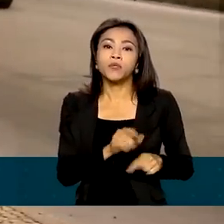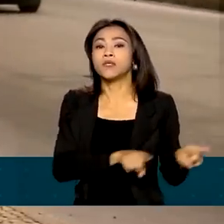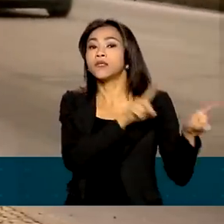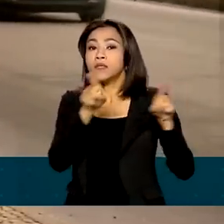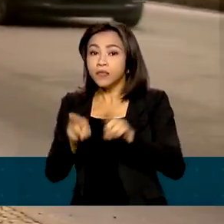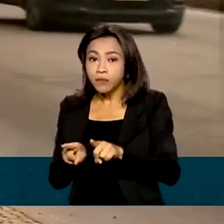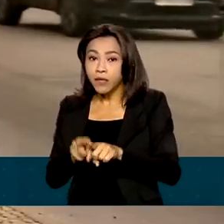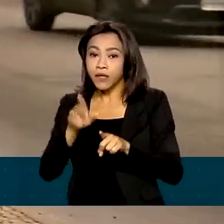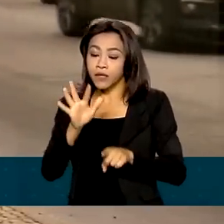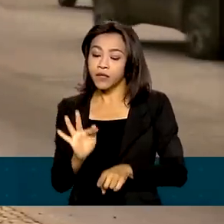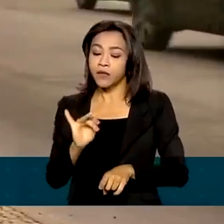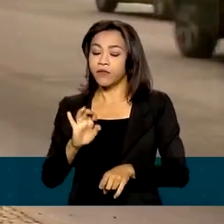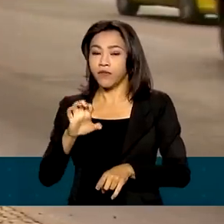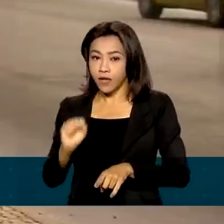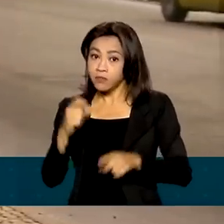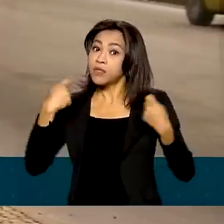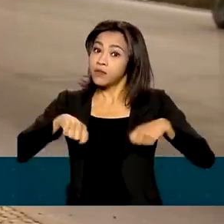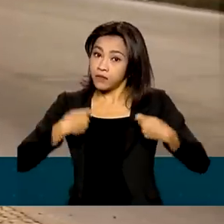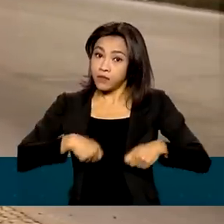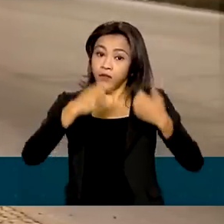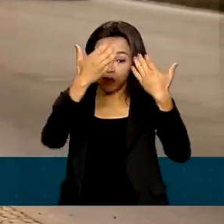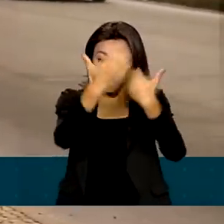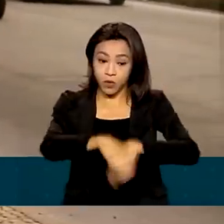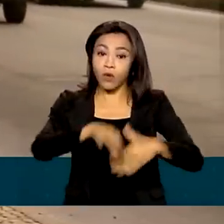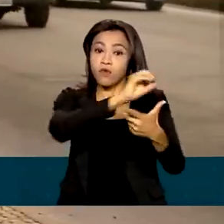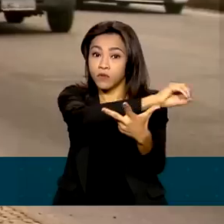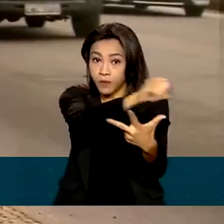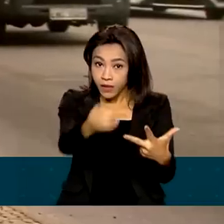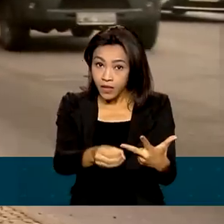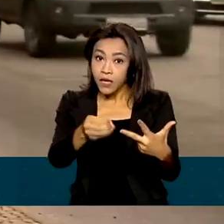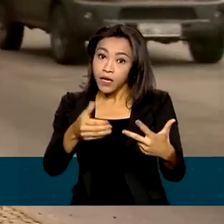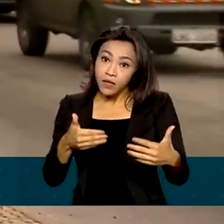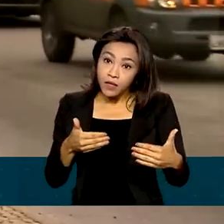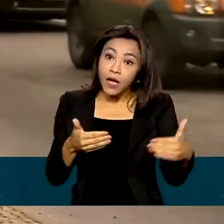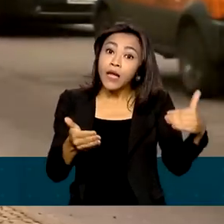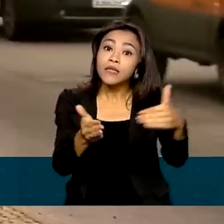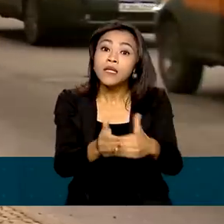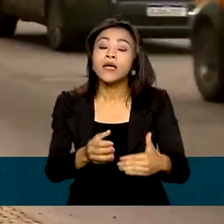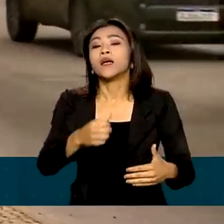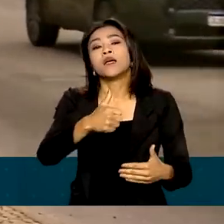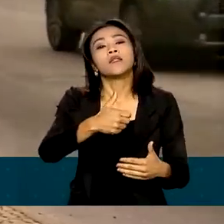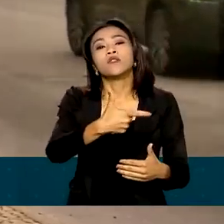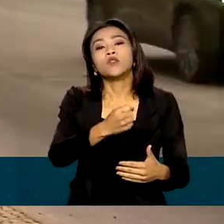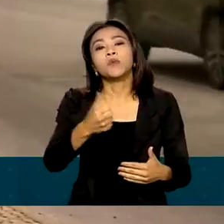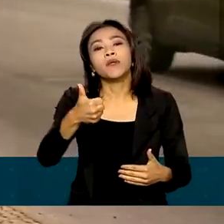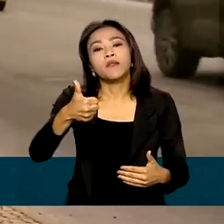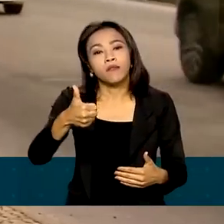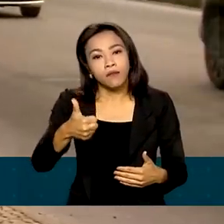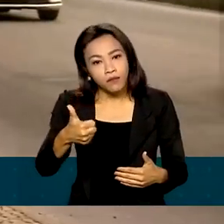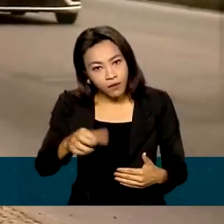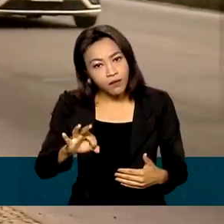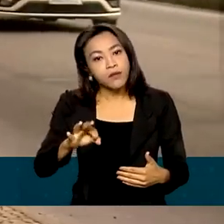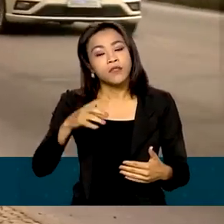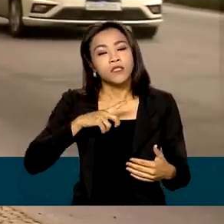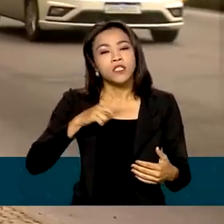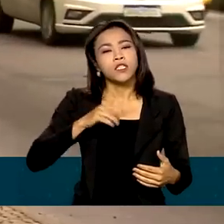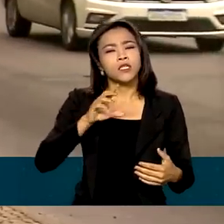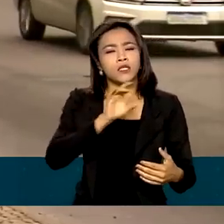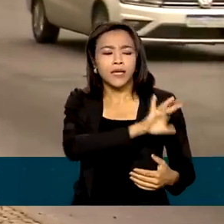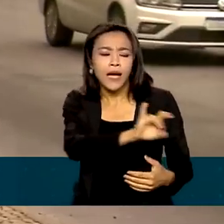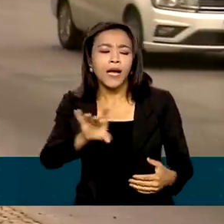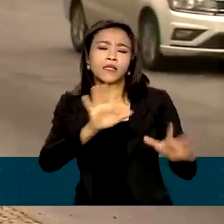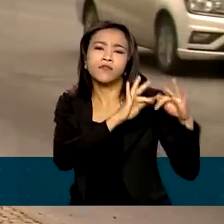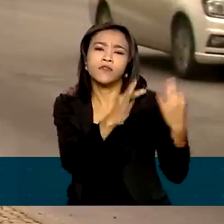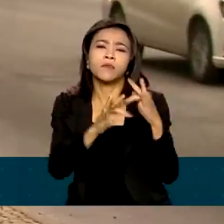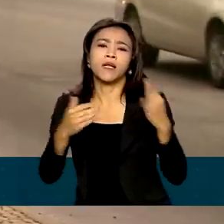feito o Enem a partir de 2010 e ter renda familiar mensal bruta por pessoa de até